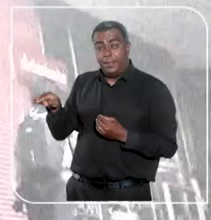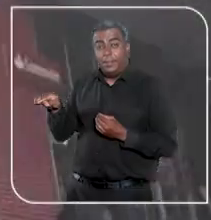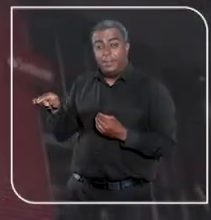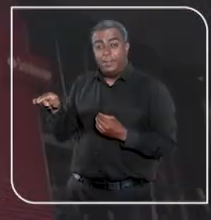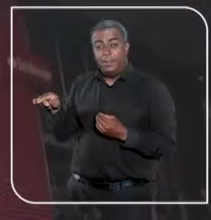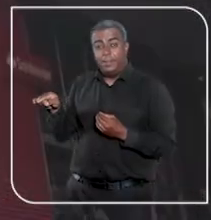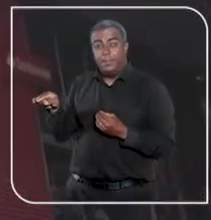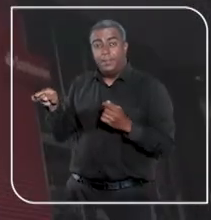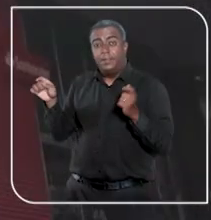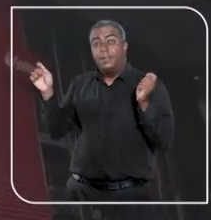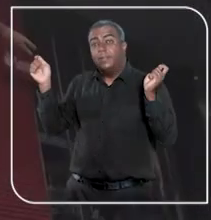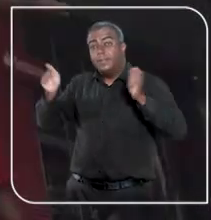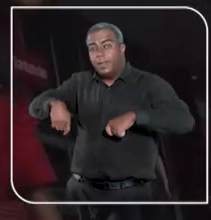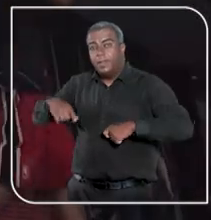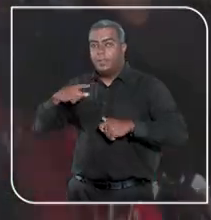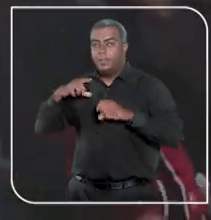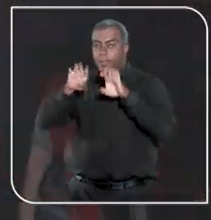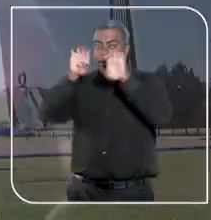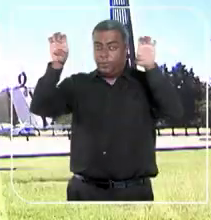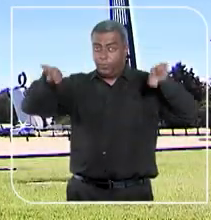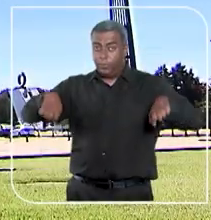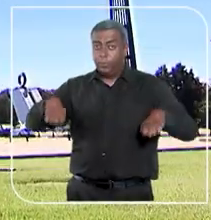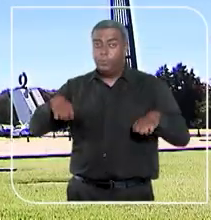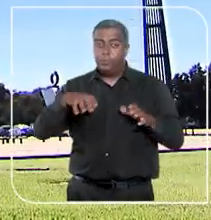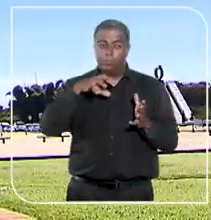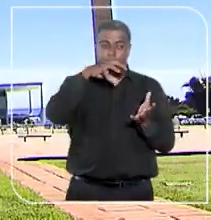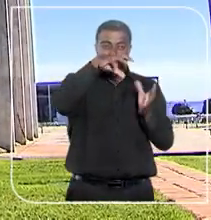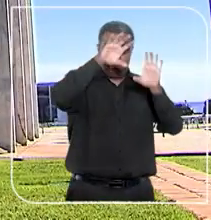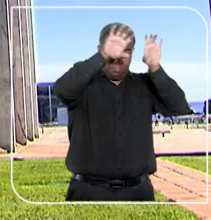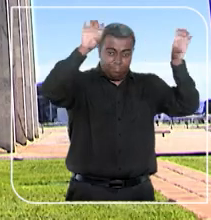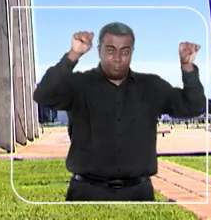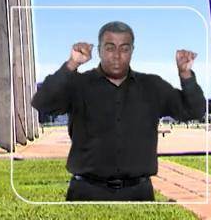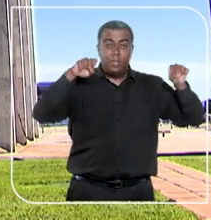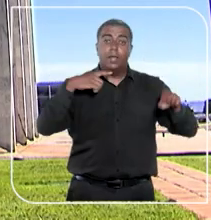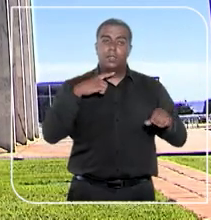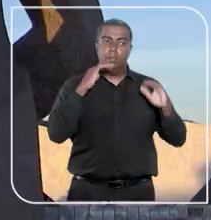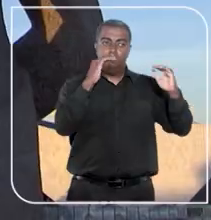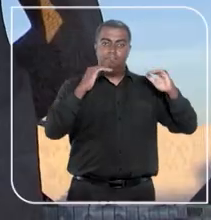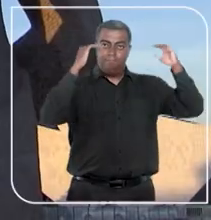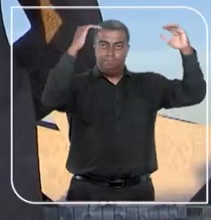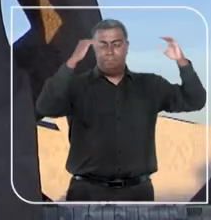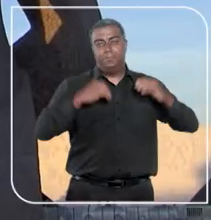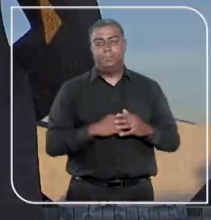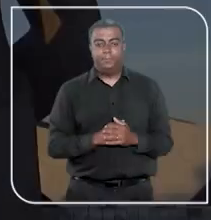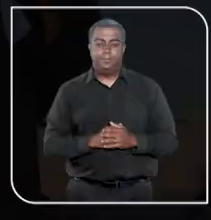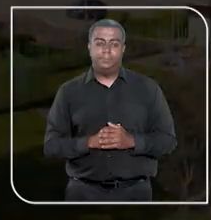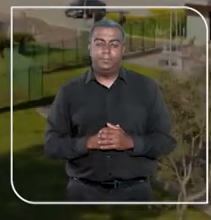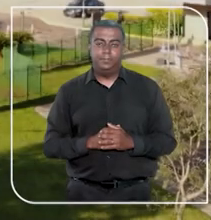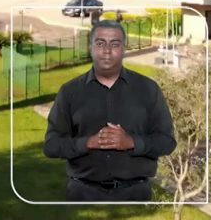jurisdicionado, existe a estrutura de tribunais. A começar pelos superiores.